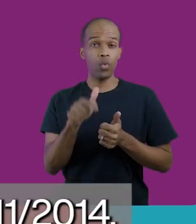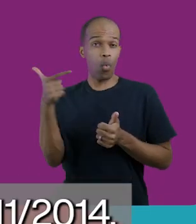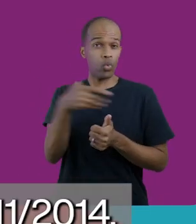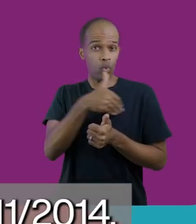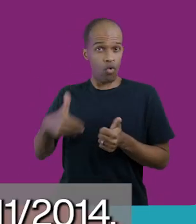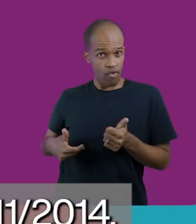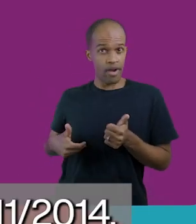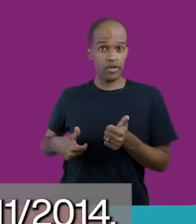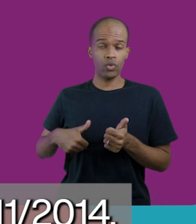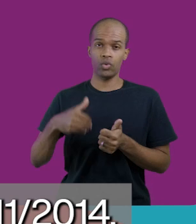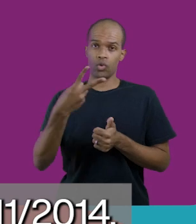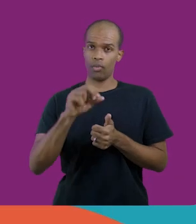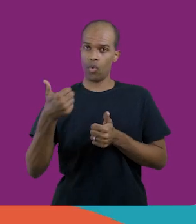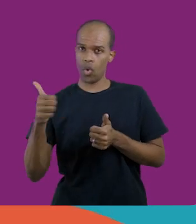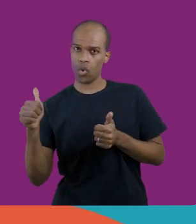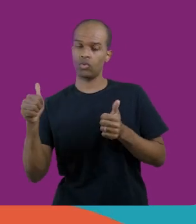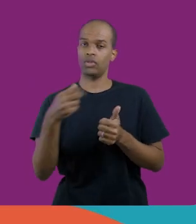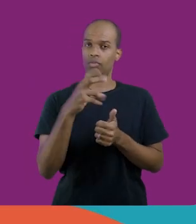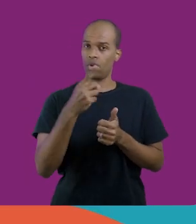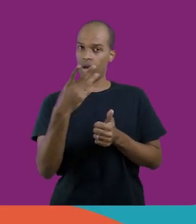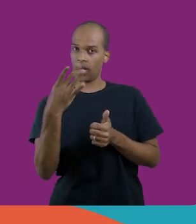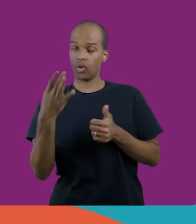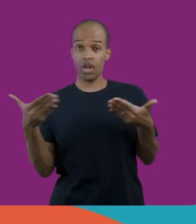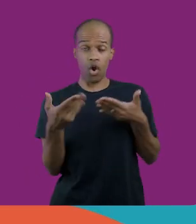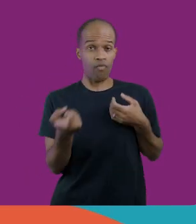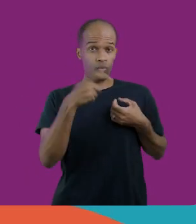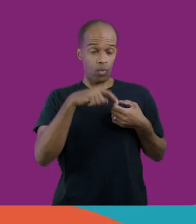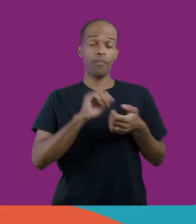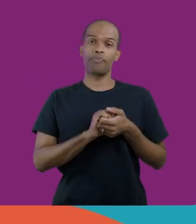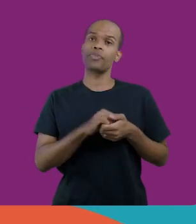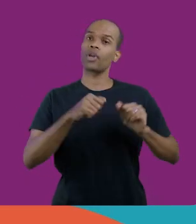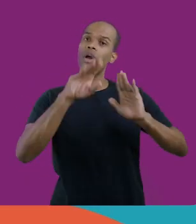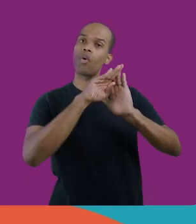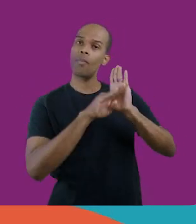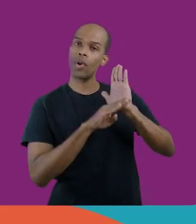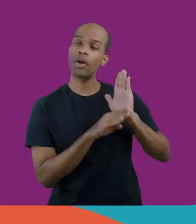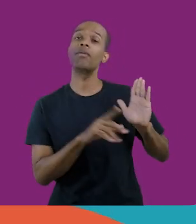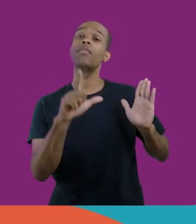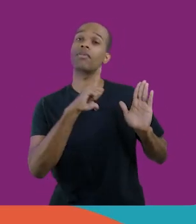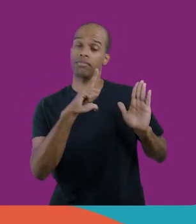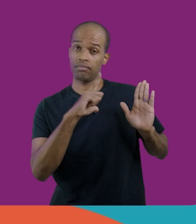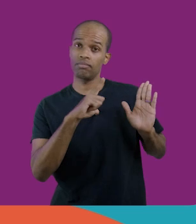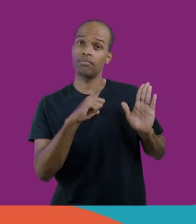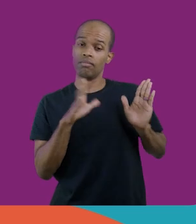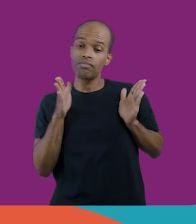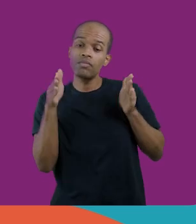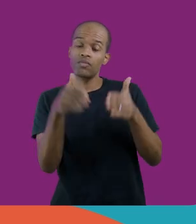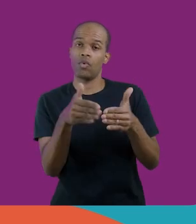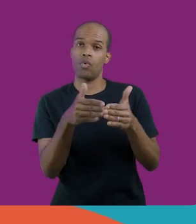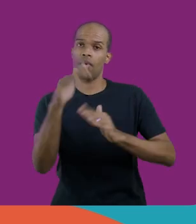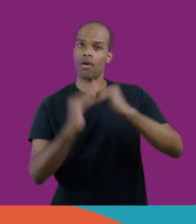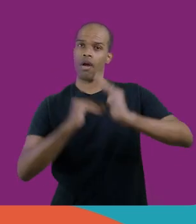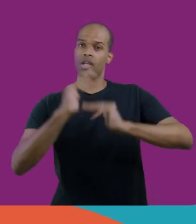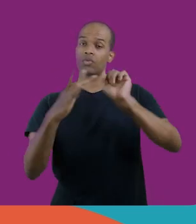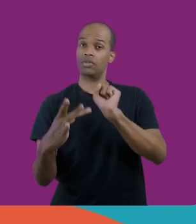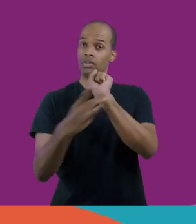Renato Casagrande, entre 2011 e 2014. Ele retomou agora. É um programa que tem um braço especificamente voltado